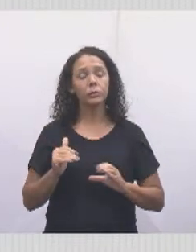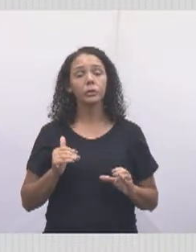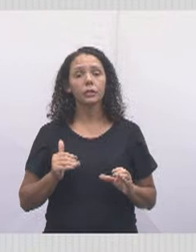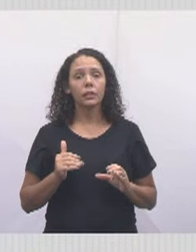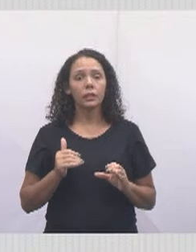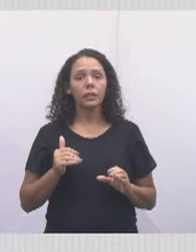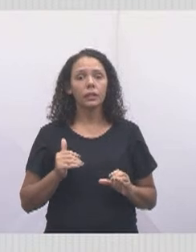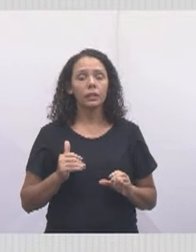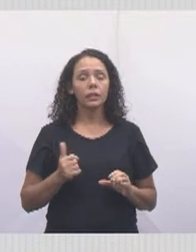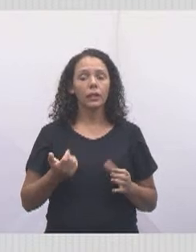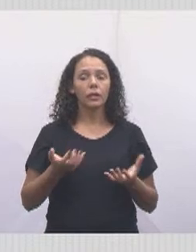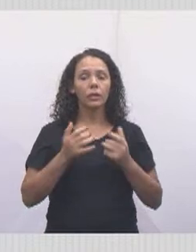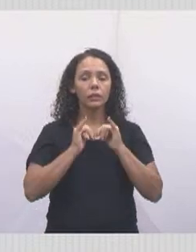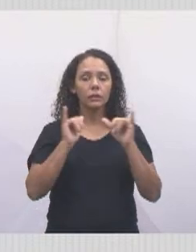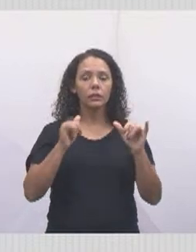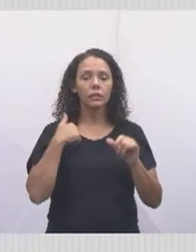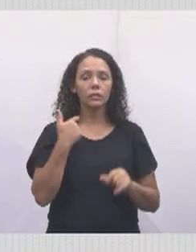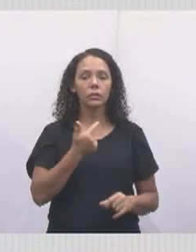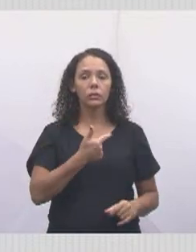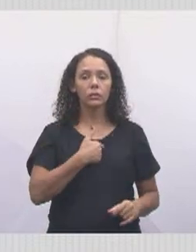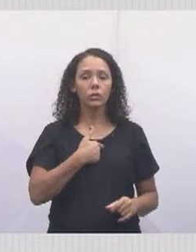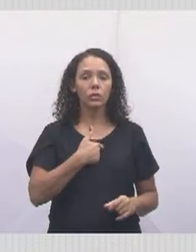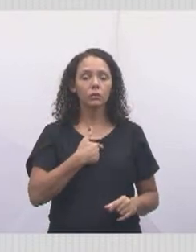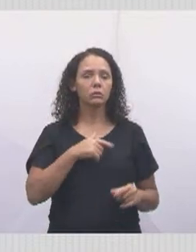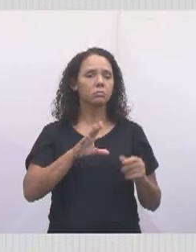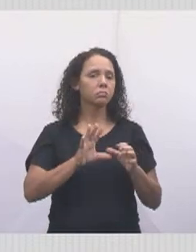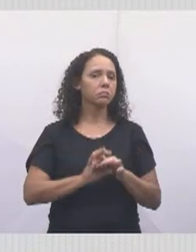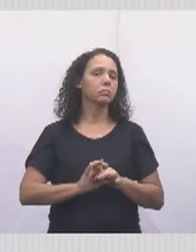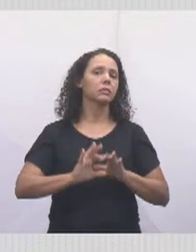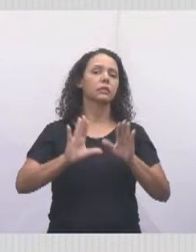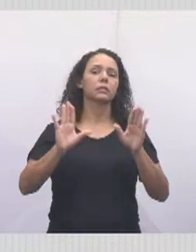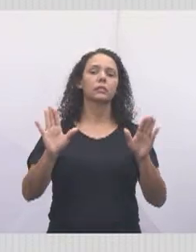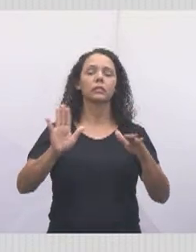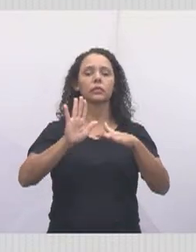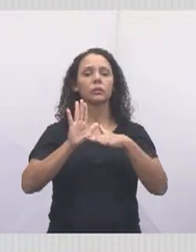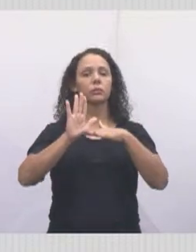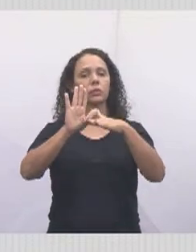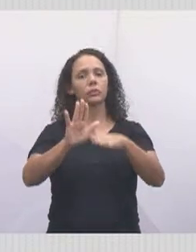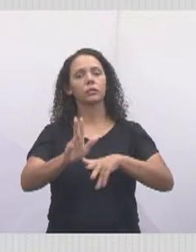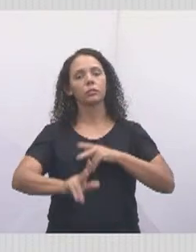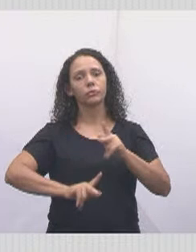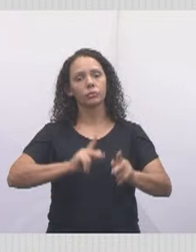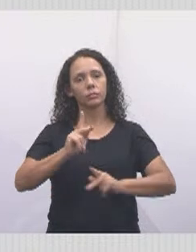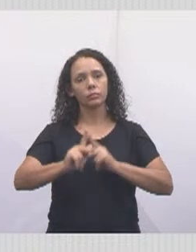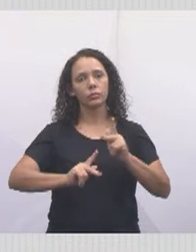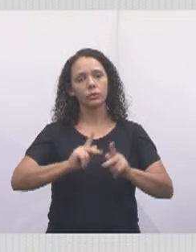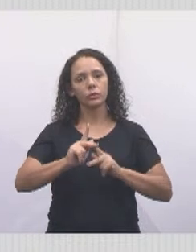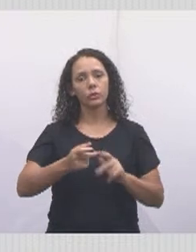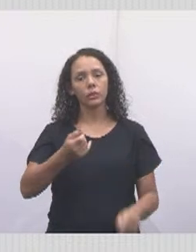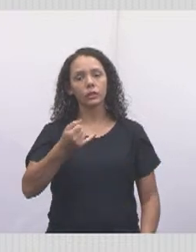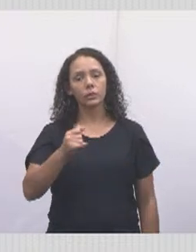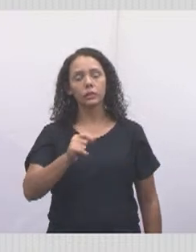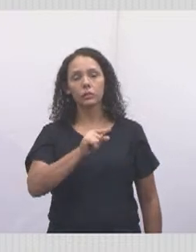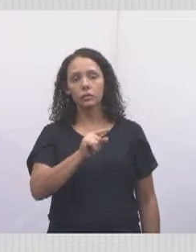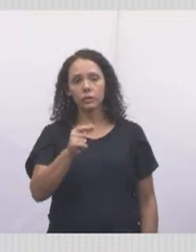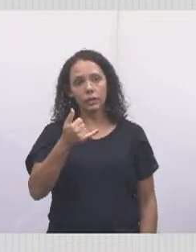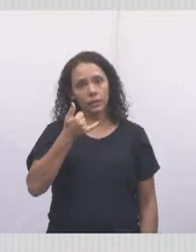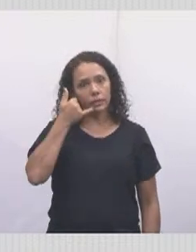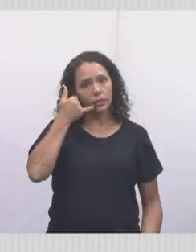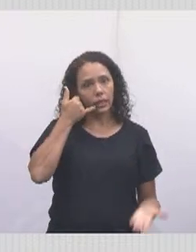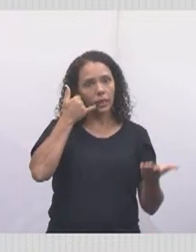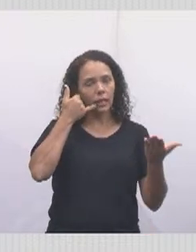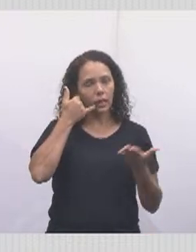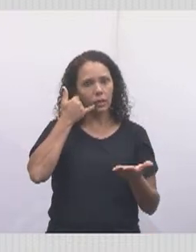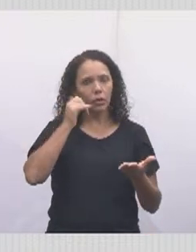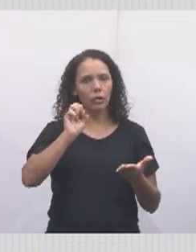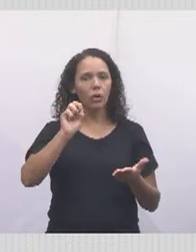eu quero dizer que nós estamos à inteira disposição da nossa população. Se você, inclusive, ligar agora